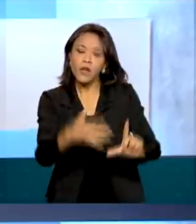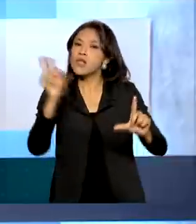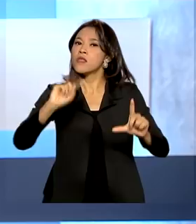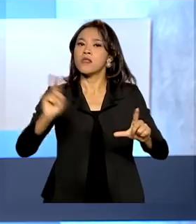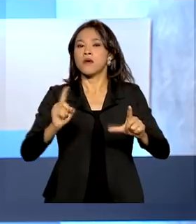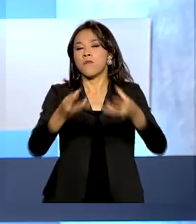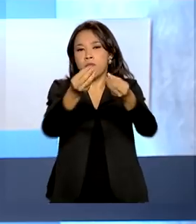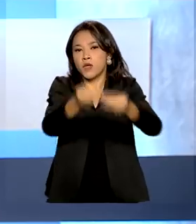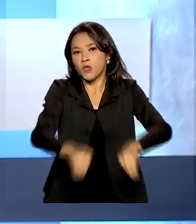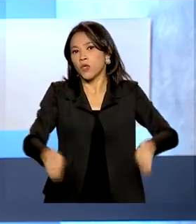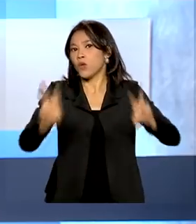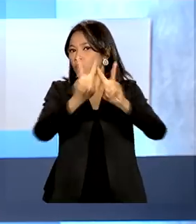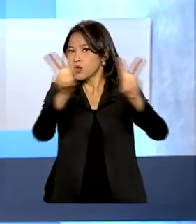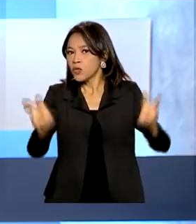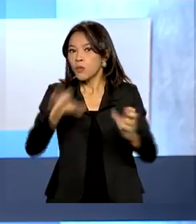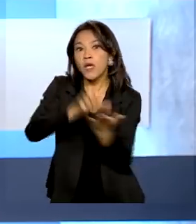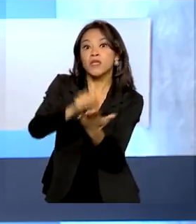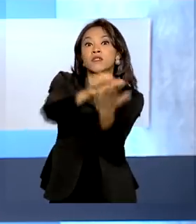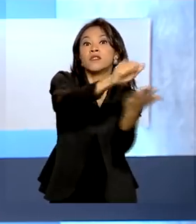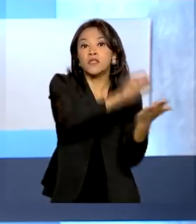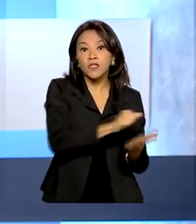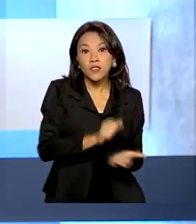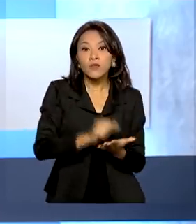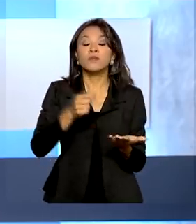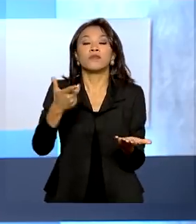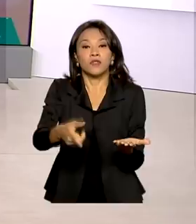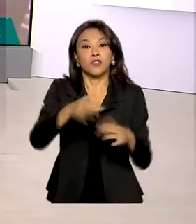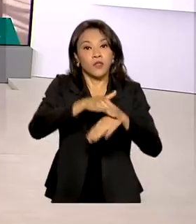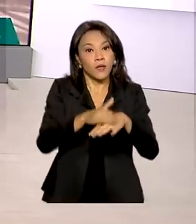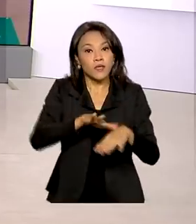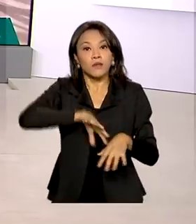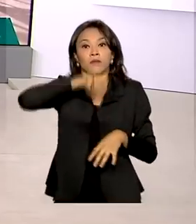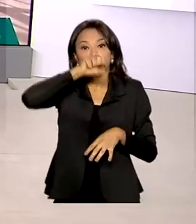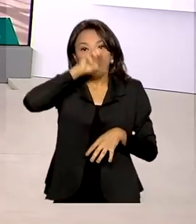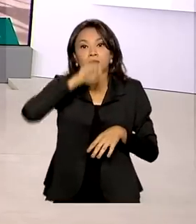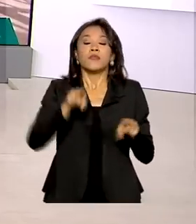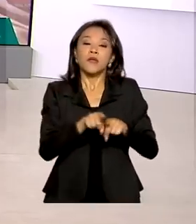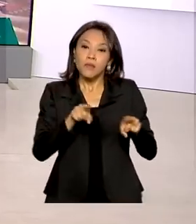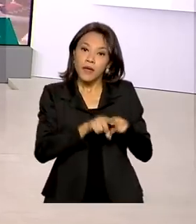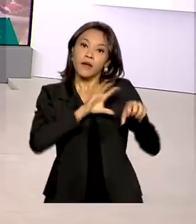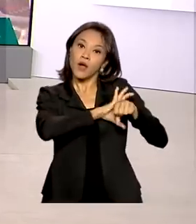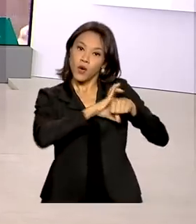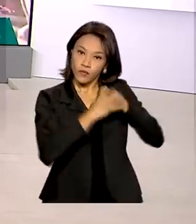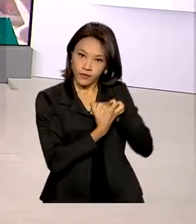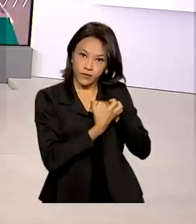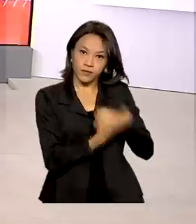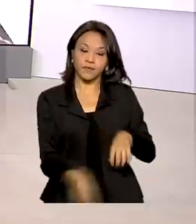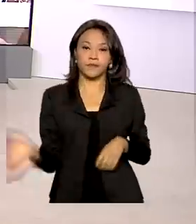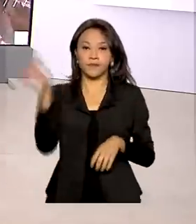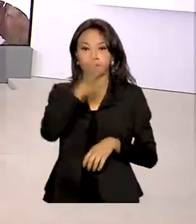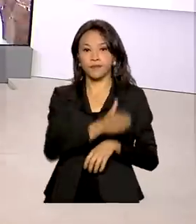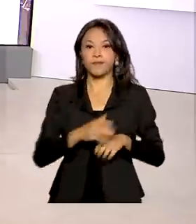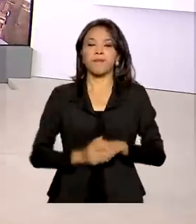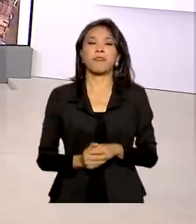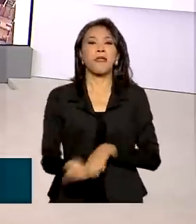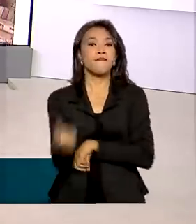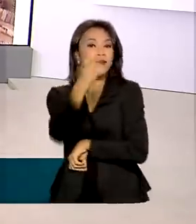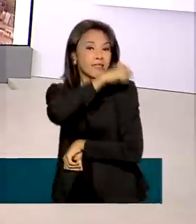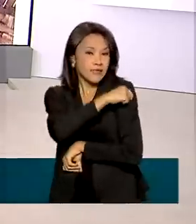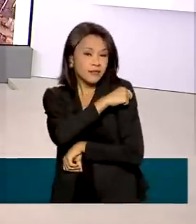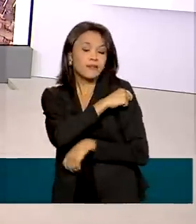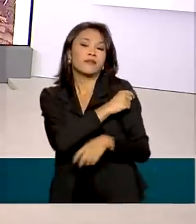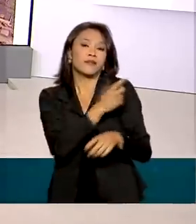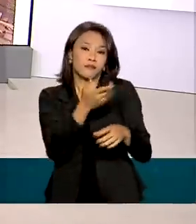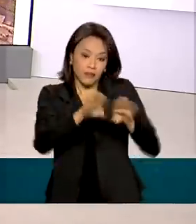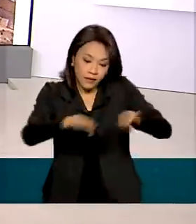doenças respiratórias, incluindo a Covid-19. A primeira remessa de vacinas pediátricas contra a Covid